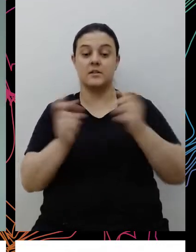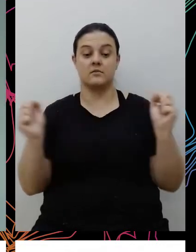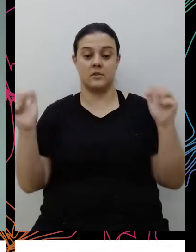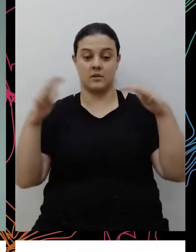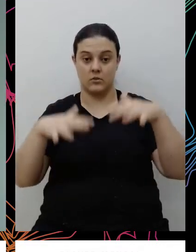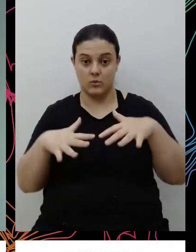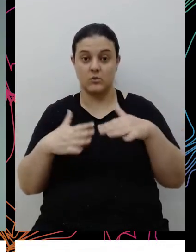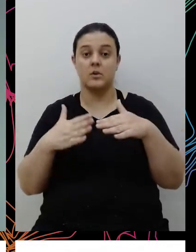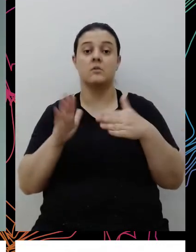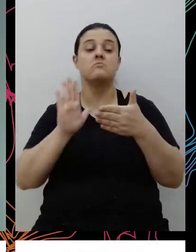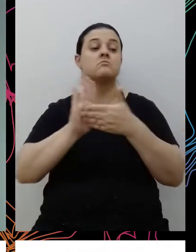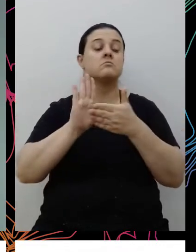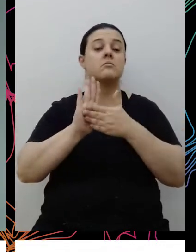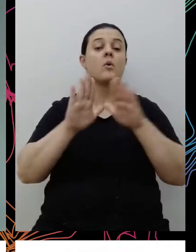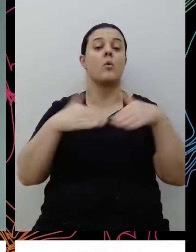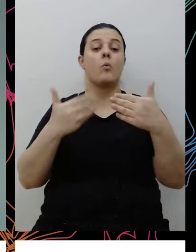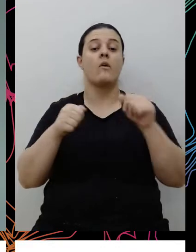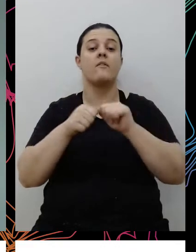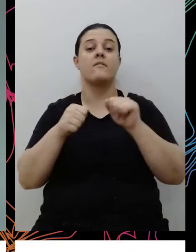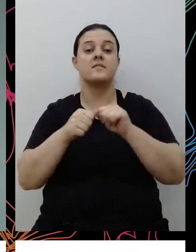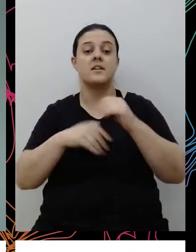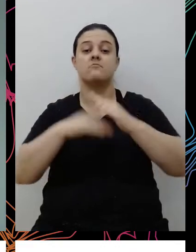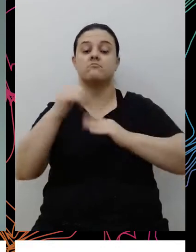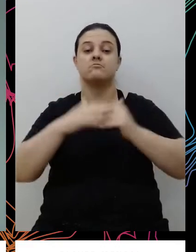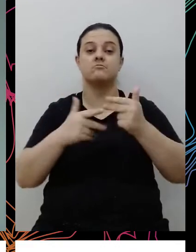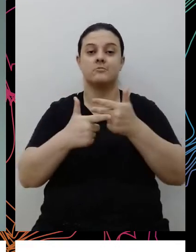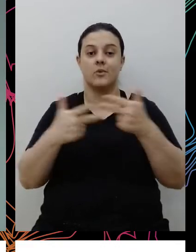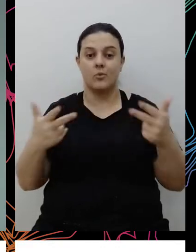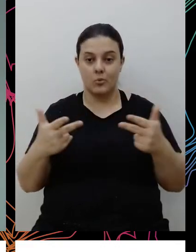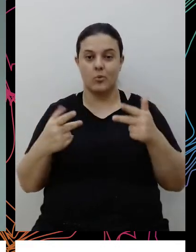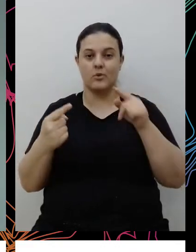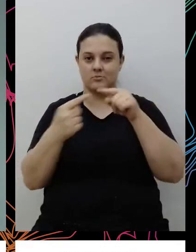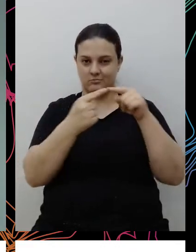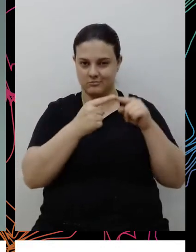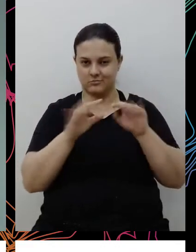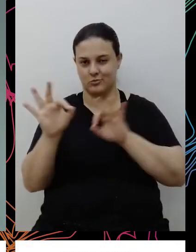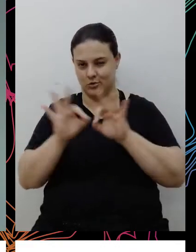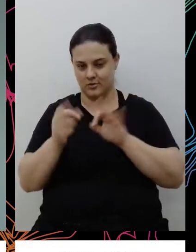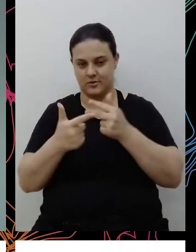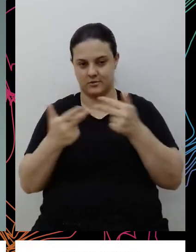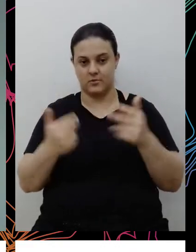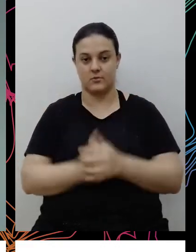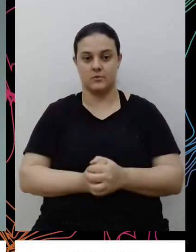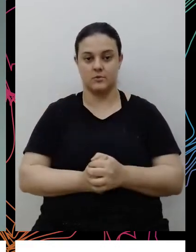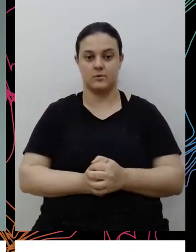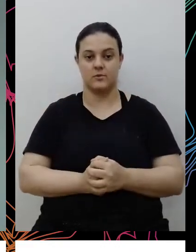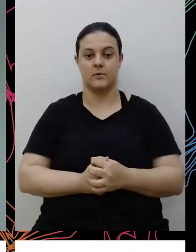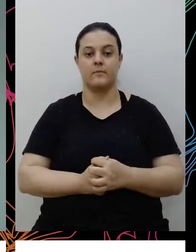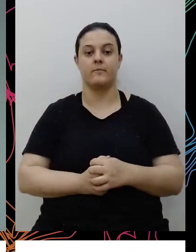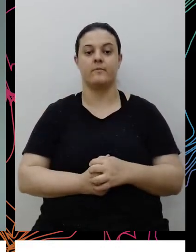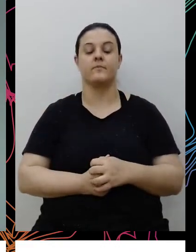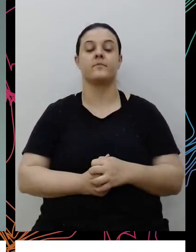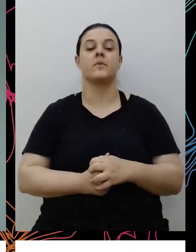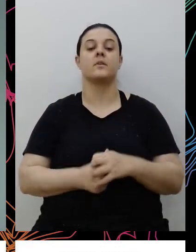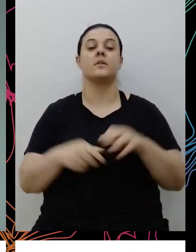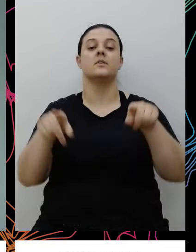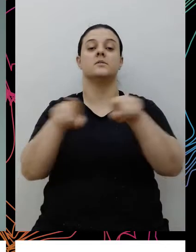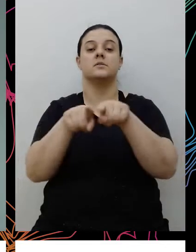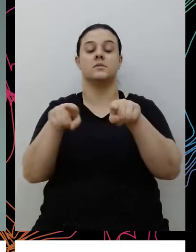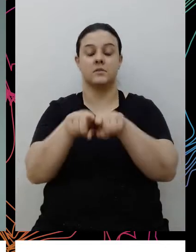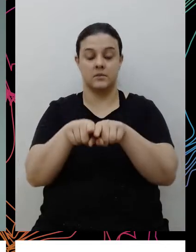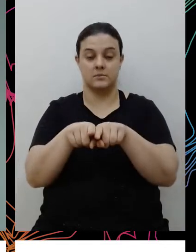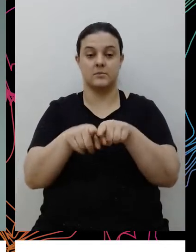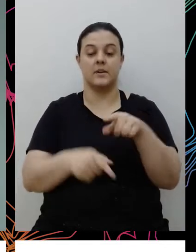vocês, né? Então as reuniões e as ações afirmativas vêm dos nossos colaboradores. Além dos grupos dentro da governança, além dos grupos de